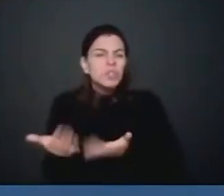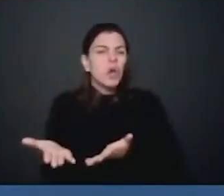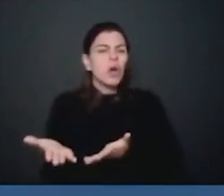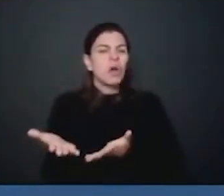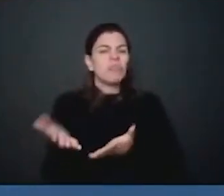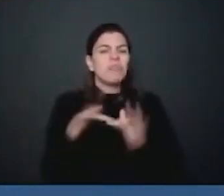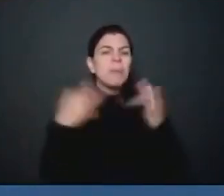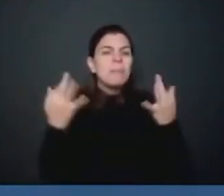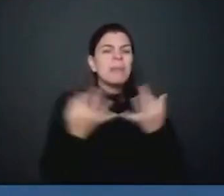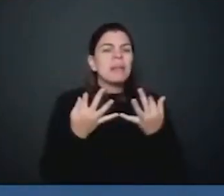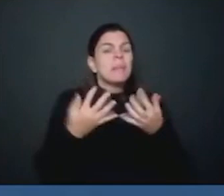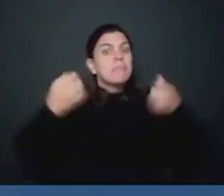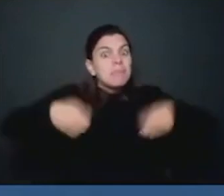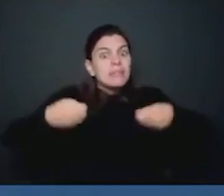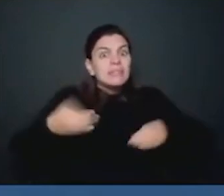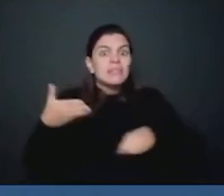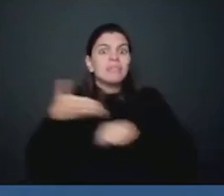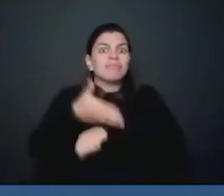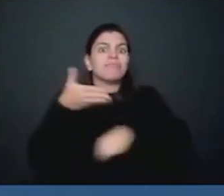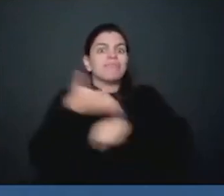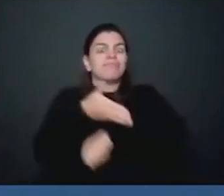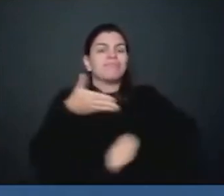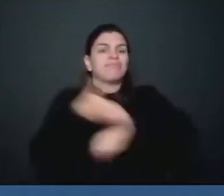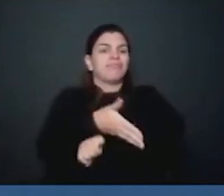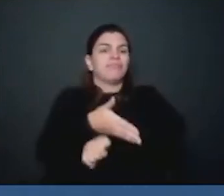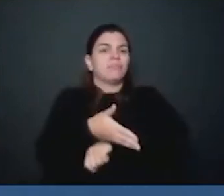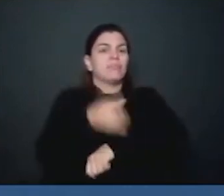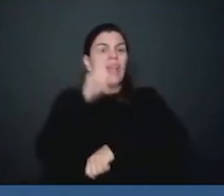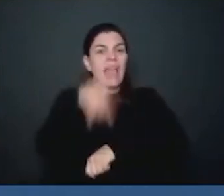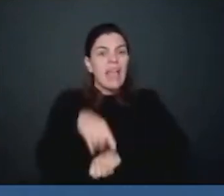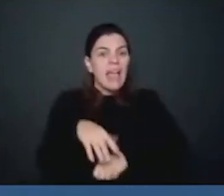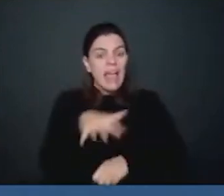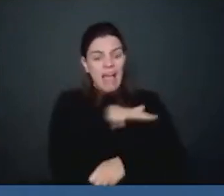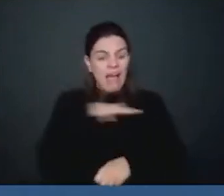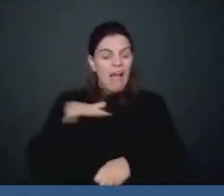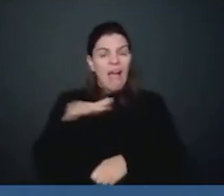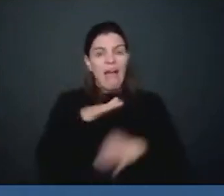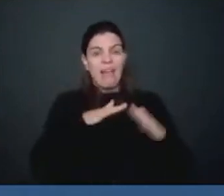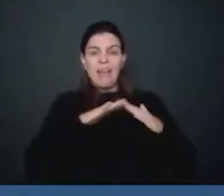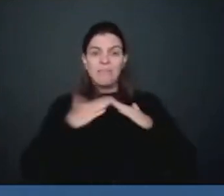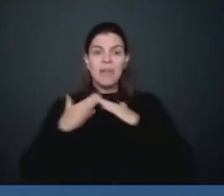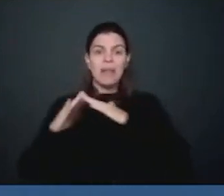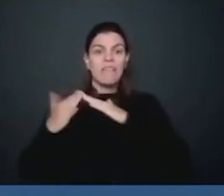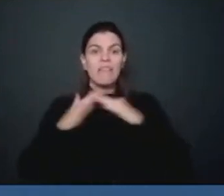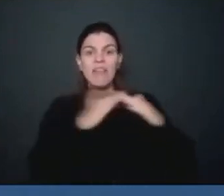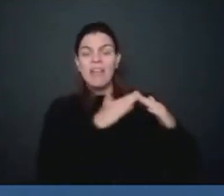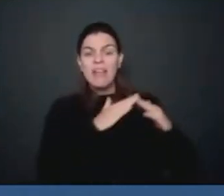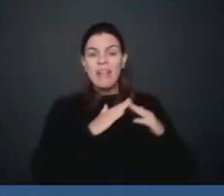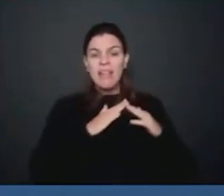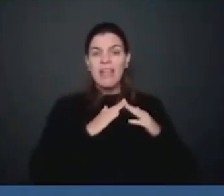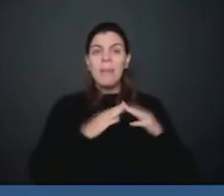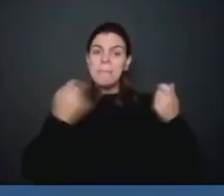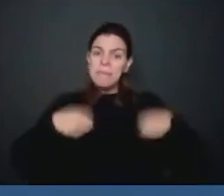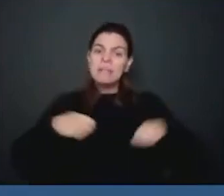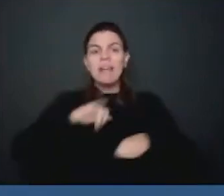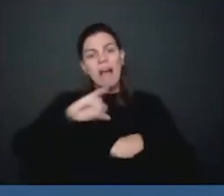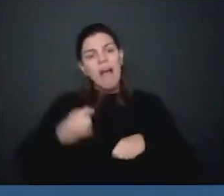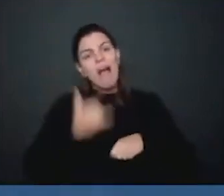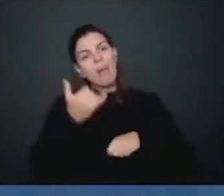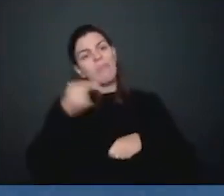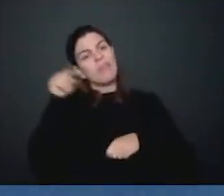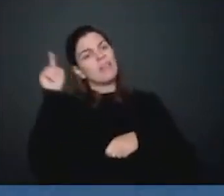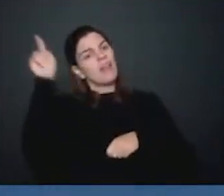tem lá na nossa região, na região mais das periferias da cidade. Nós precisamos de uma atenção especial